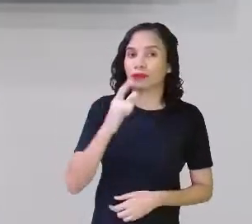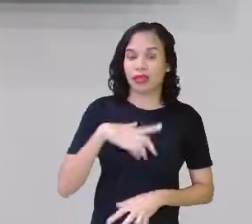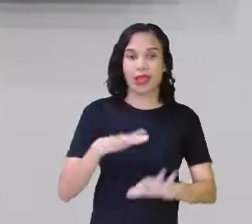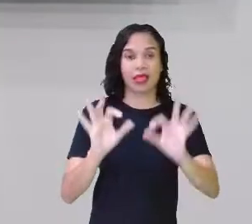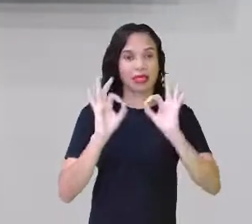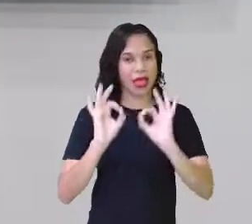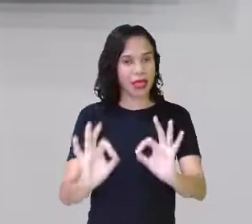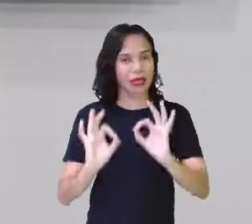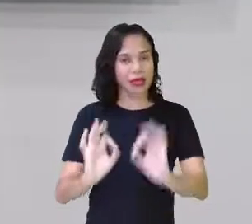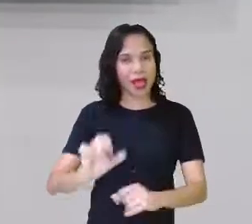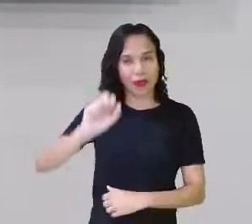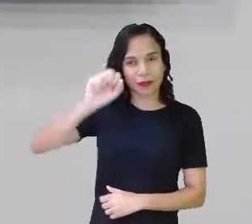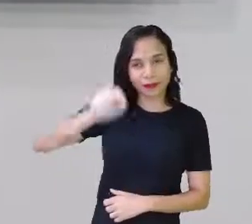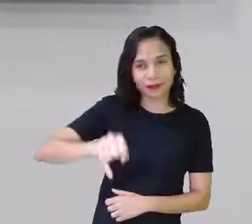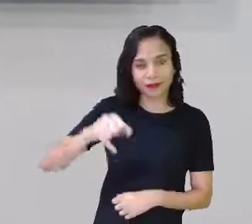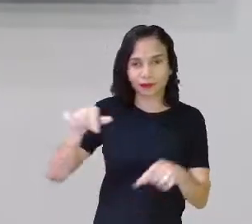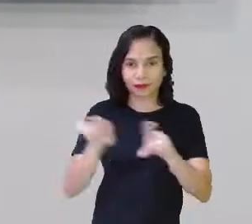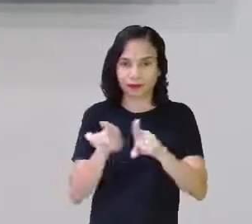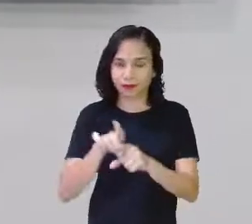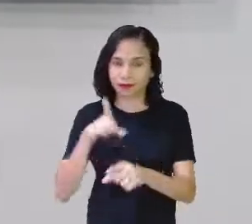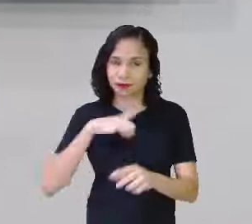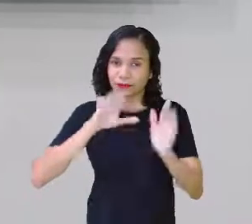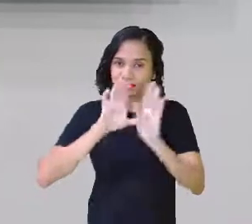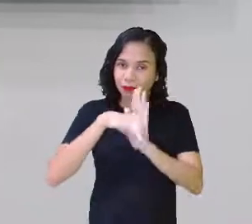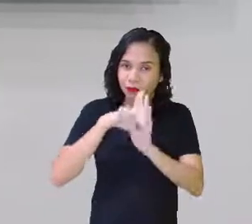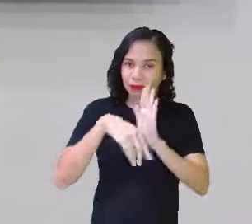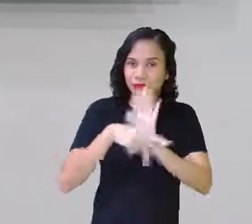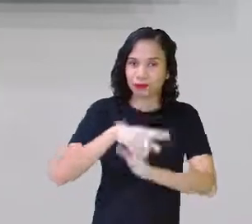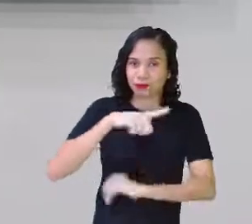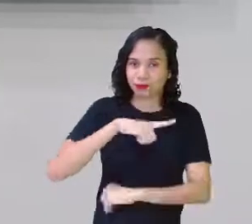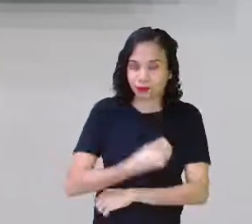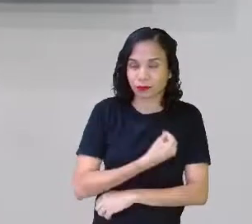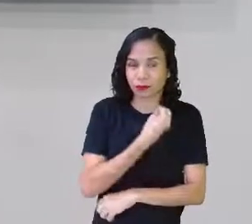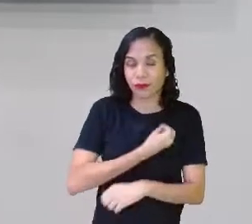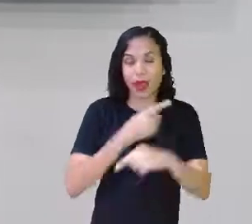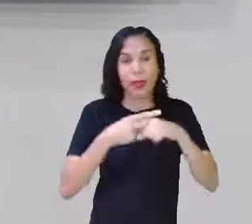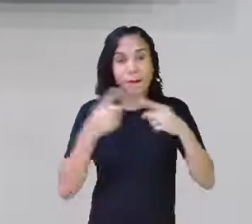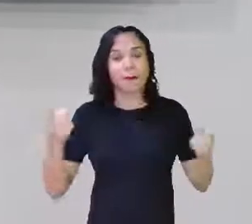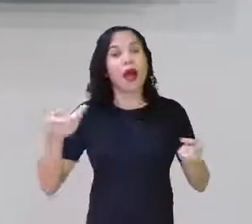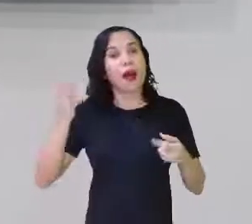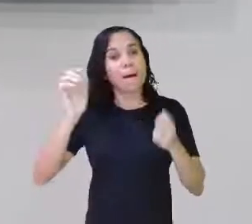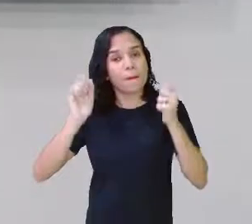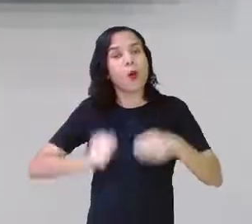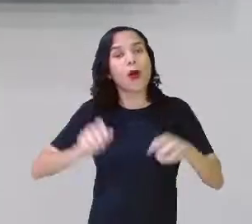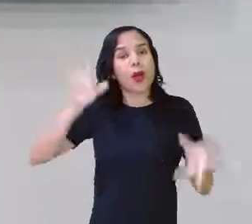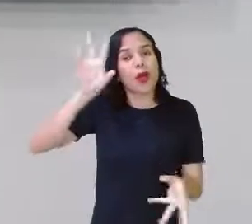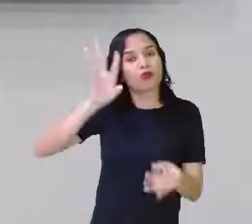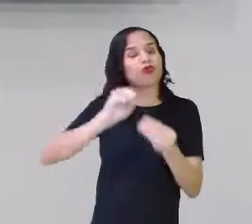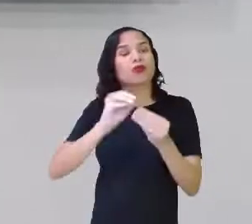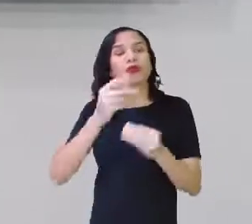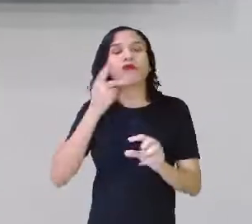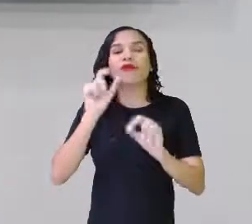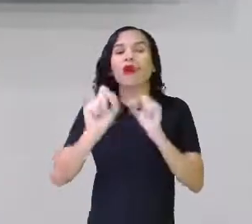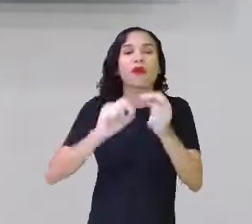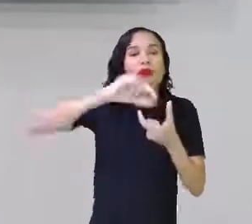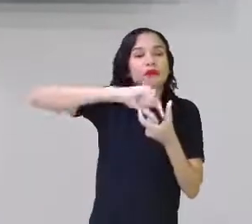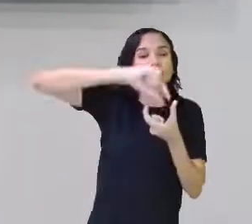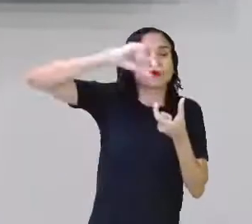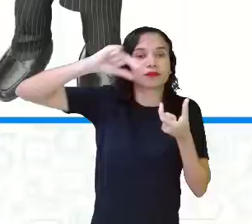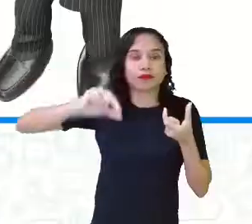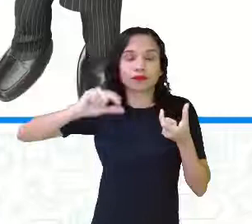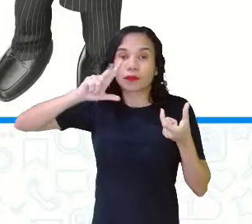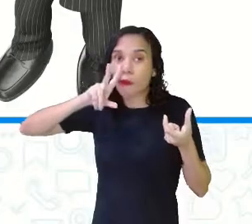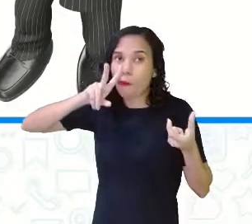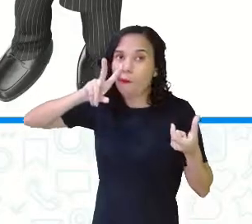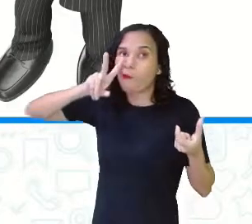Tenho certeza que sim. Temos aqui o conceito de sílaba tônica, porém, eu já posso resumir dizendo que sílaba tônica é a